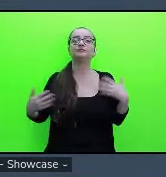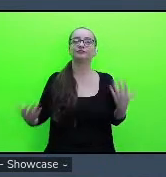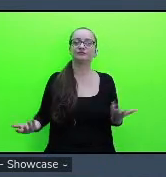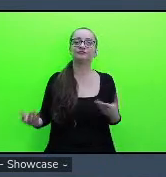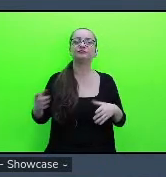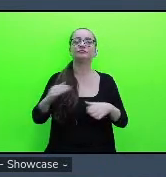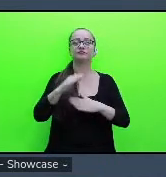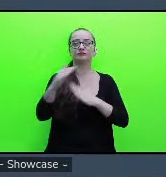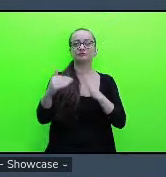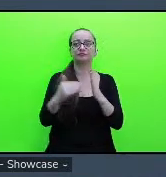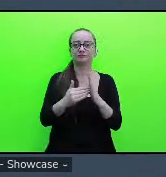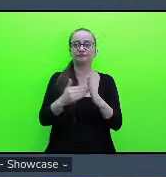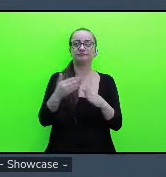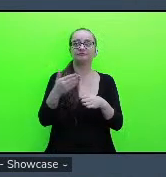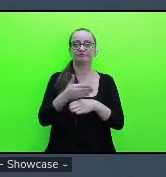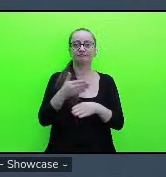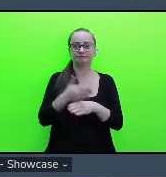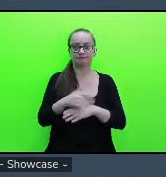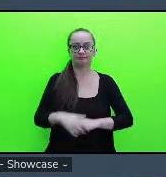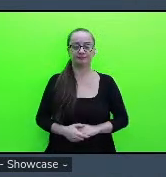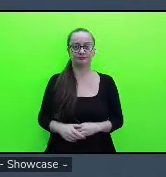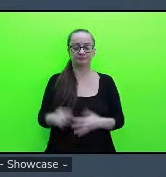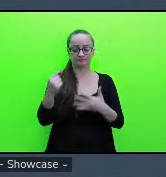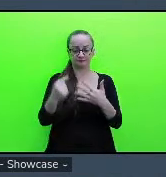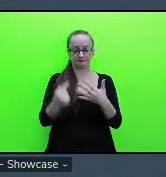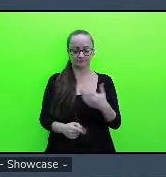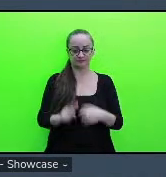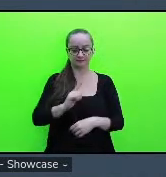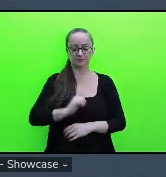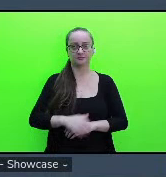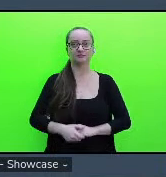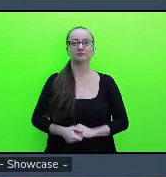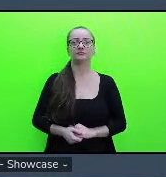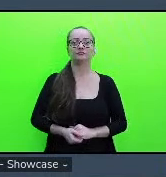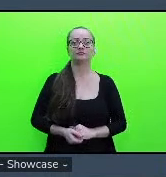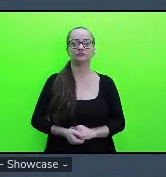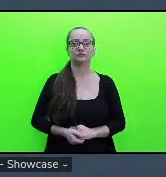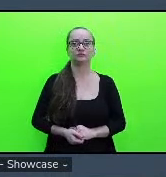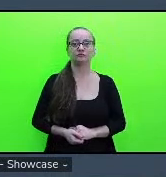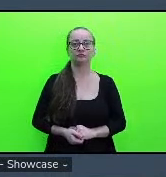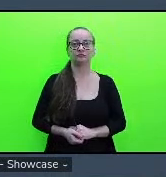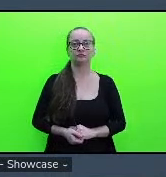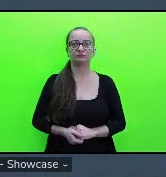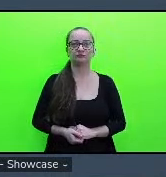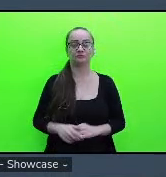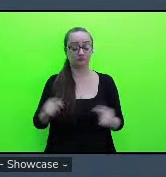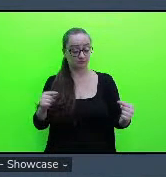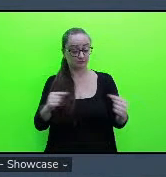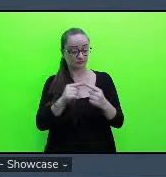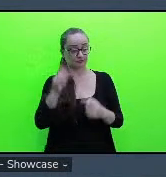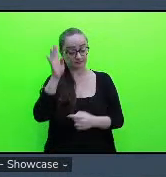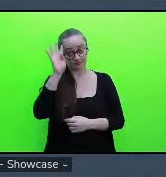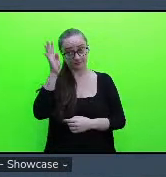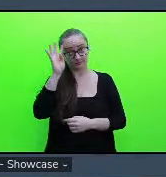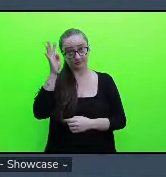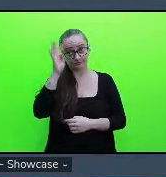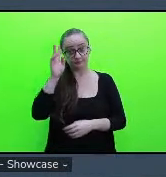vários aspectos e de acordo com essa teoria histórico-cultural